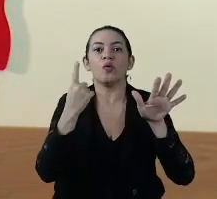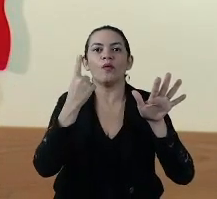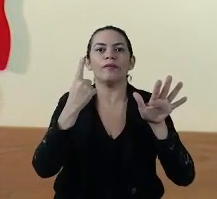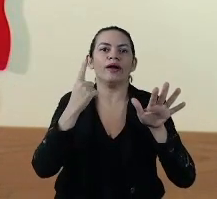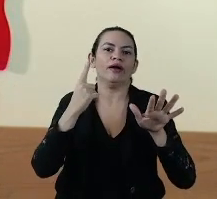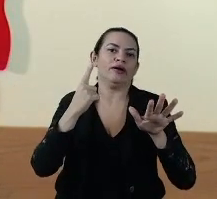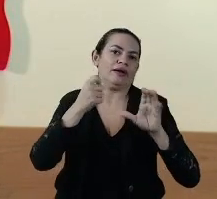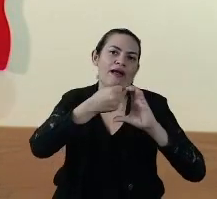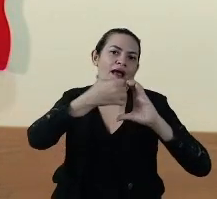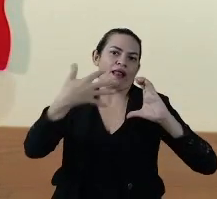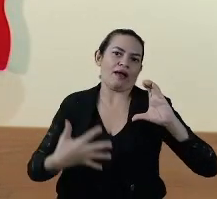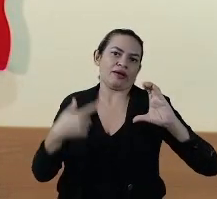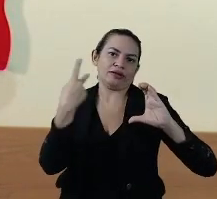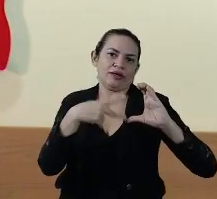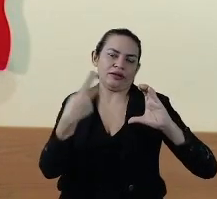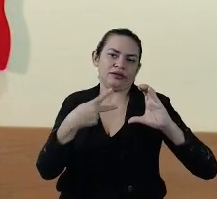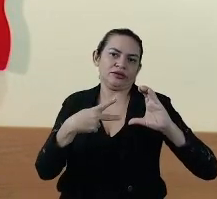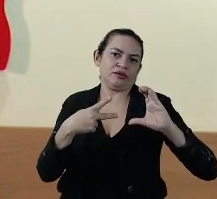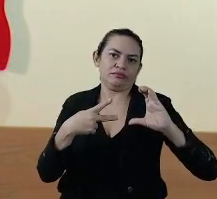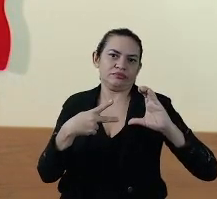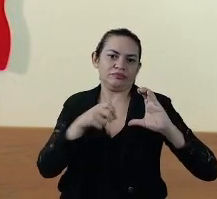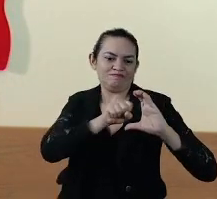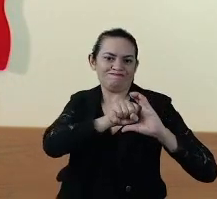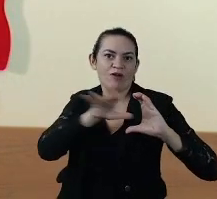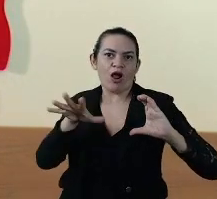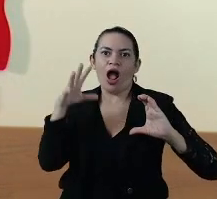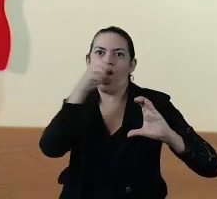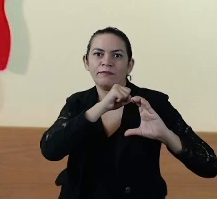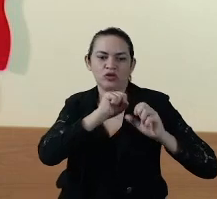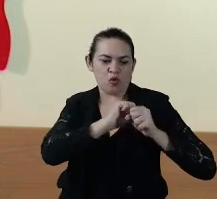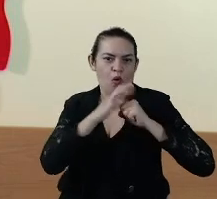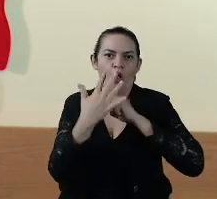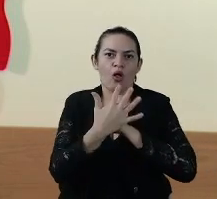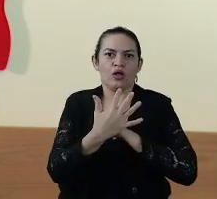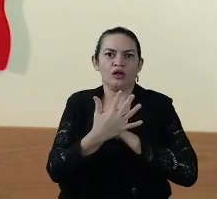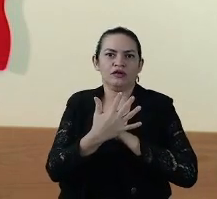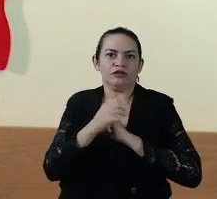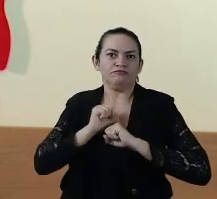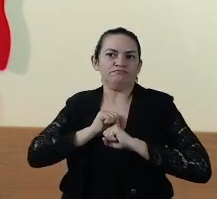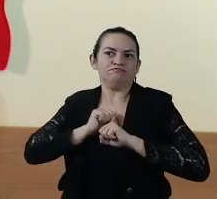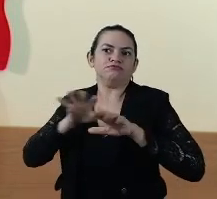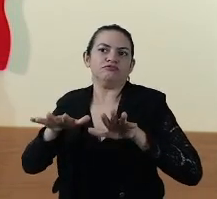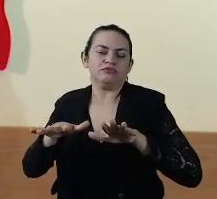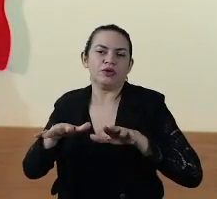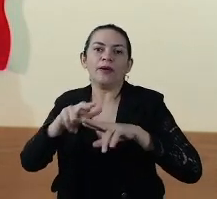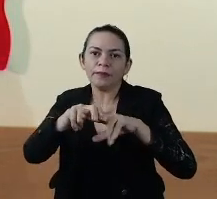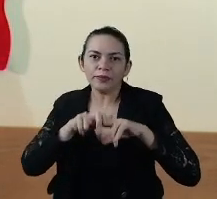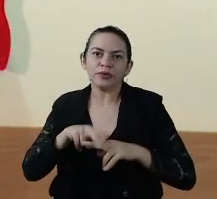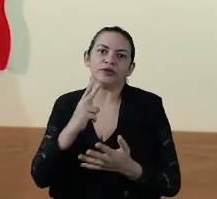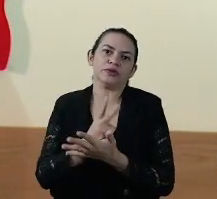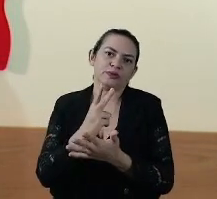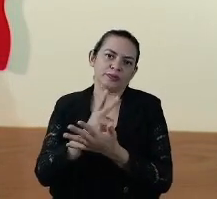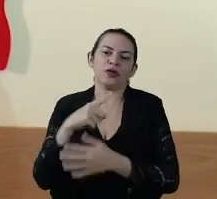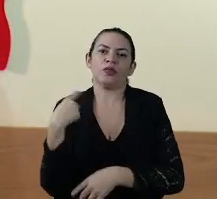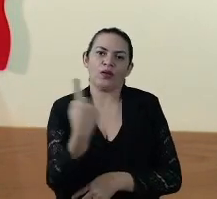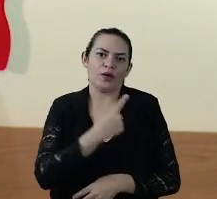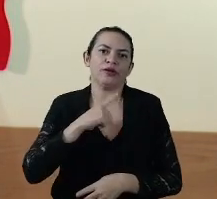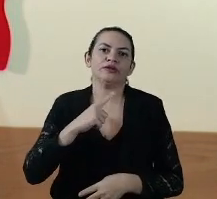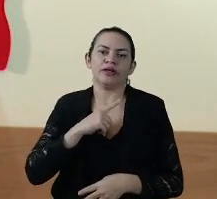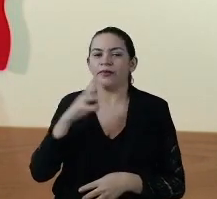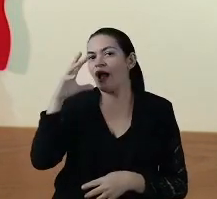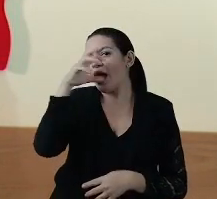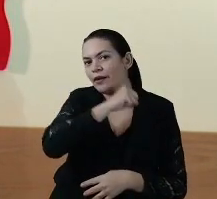suas características a alta taxa de transmissão, alta transmissibilidade. E, por isso mesmo, nós temos o